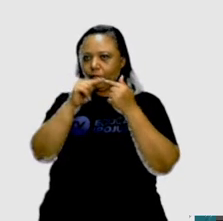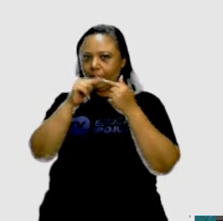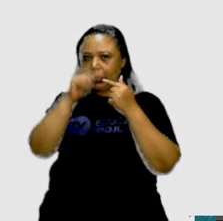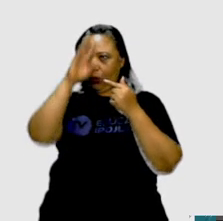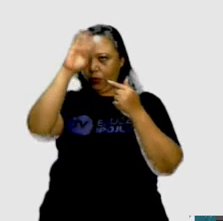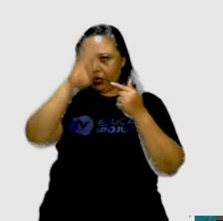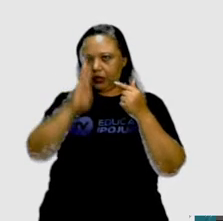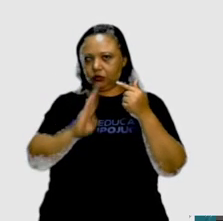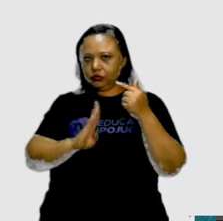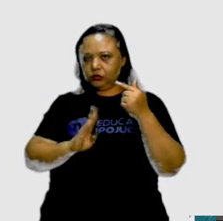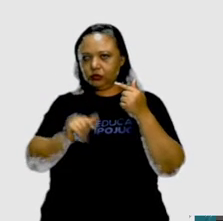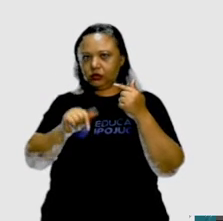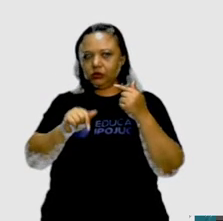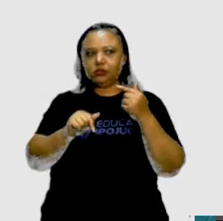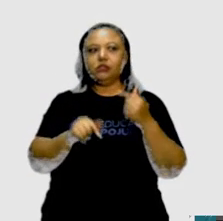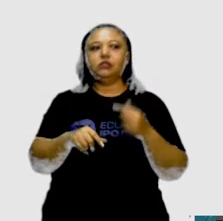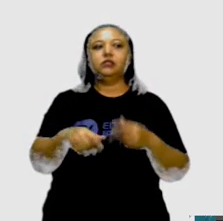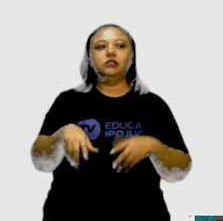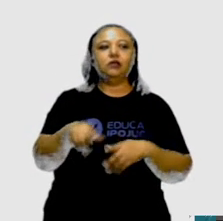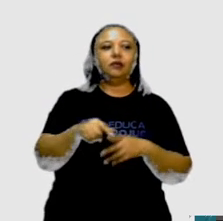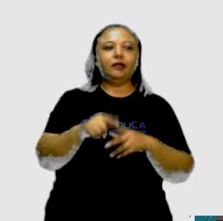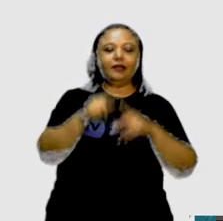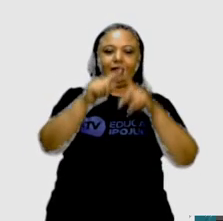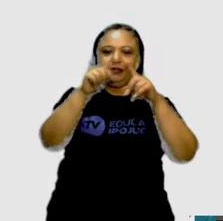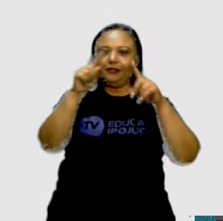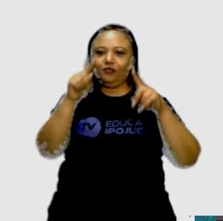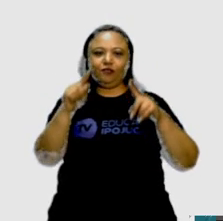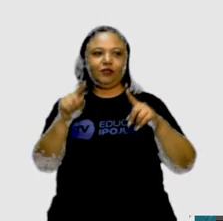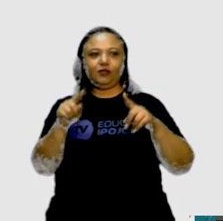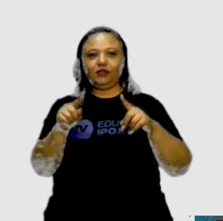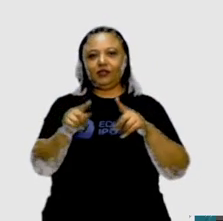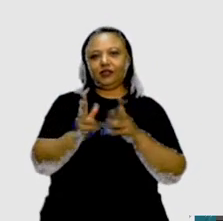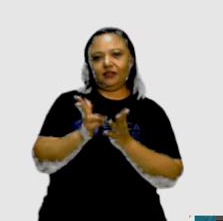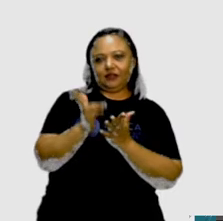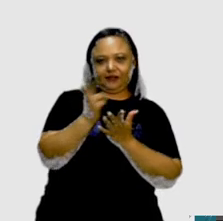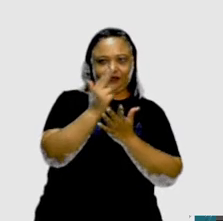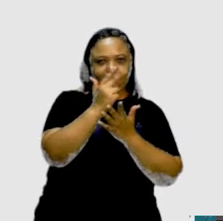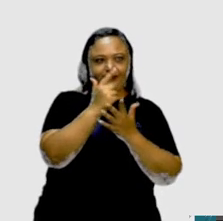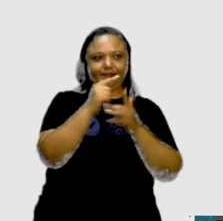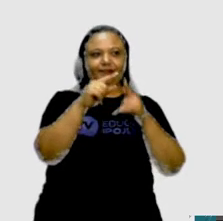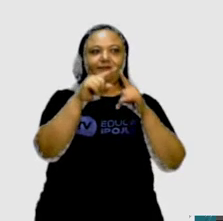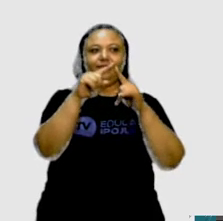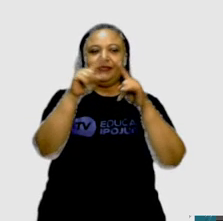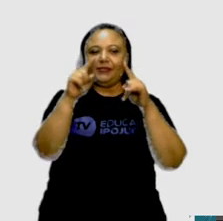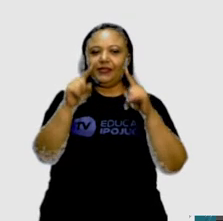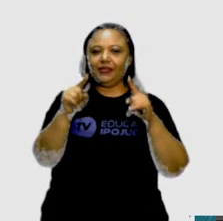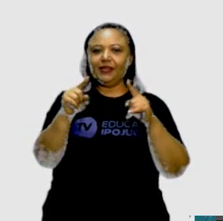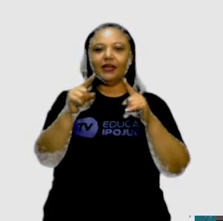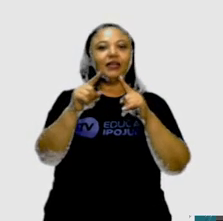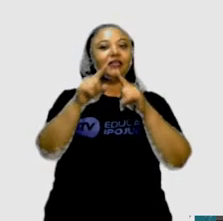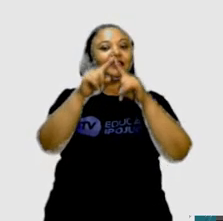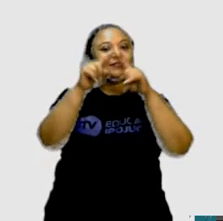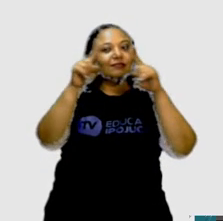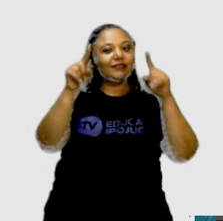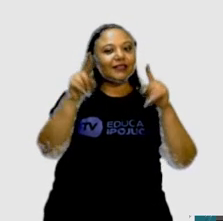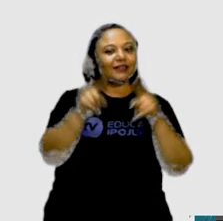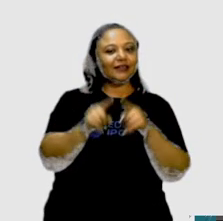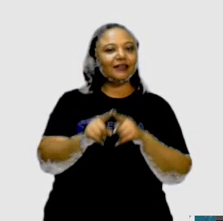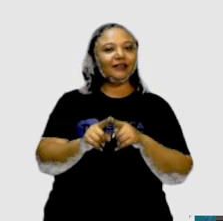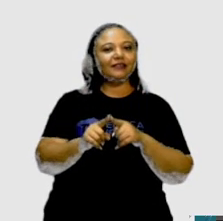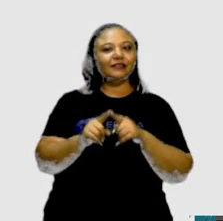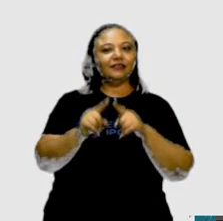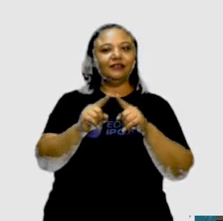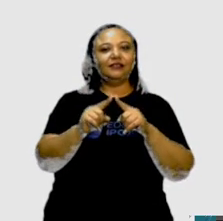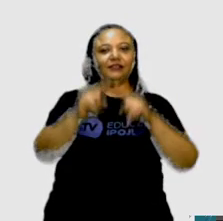E a gente consegue perceber essas figuras menores aqui que lembram triângulos, mas também lembram